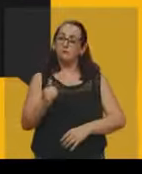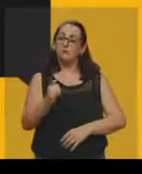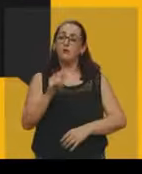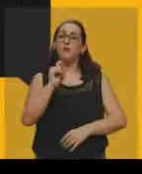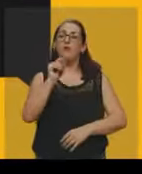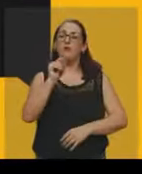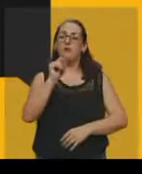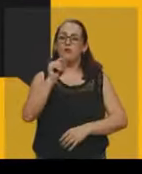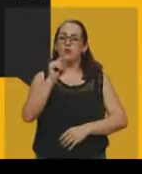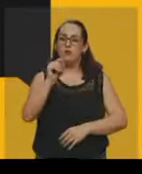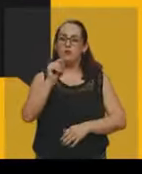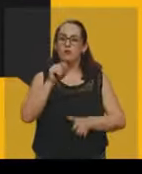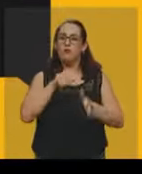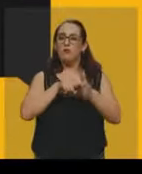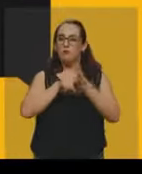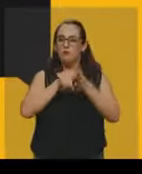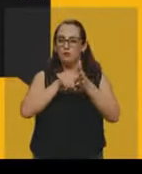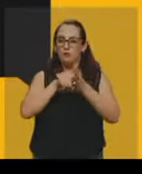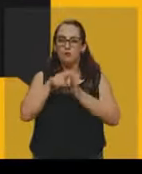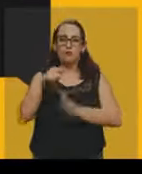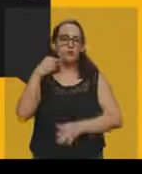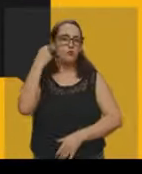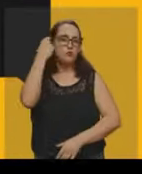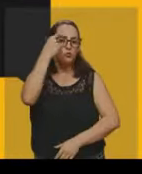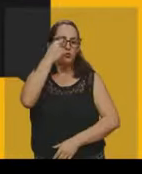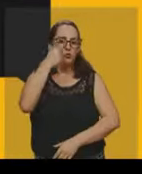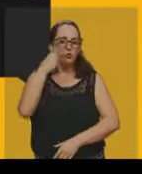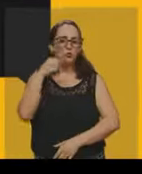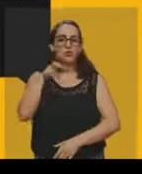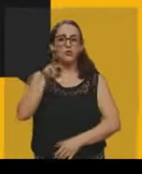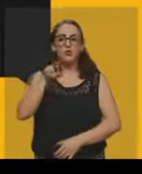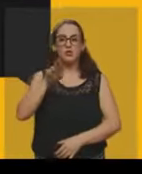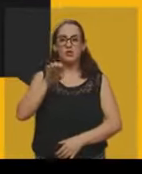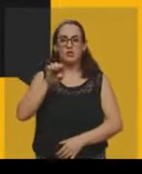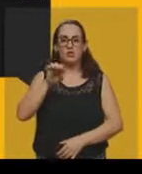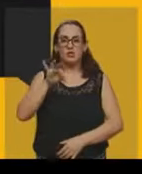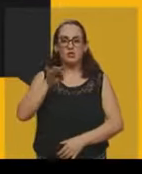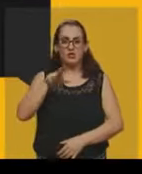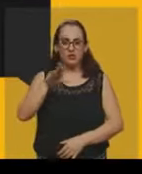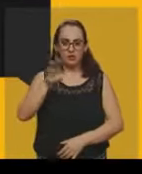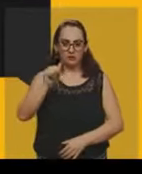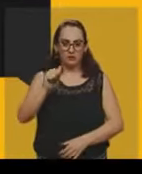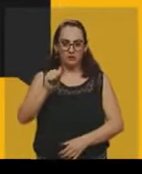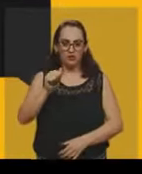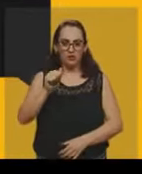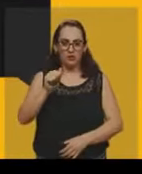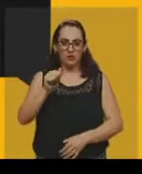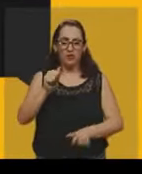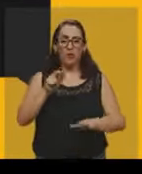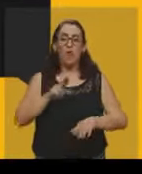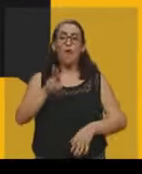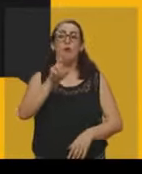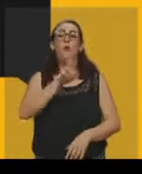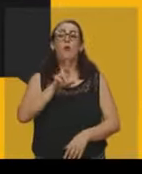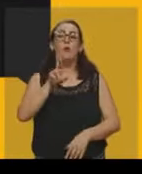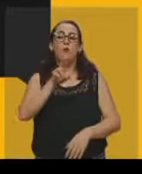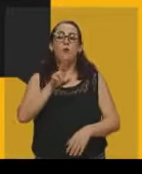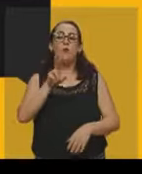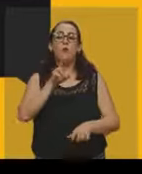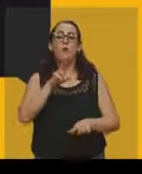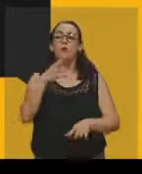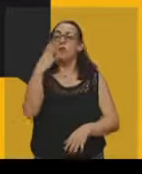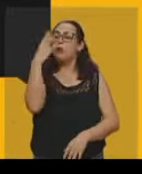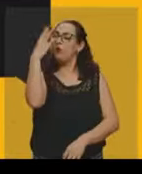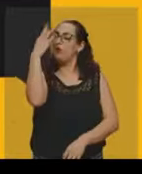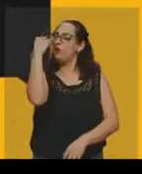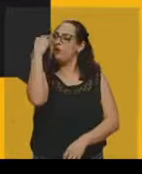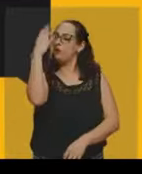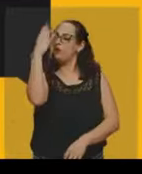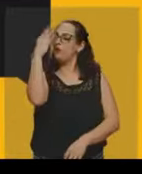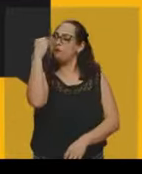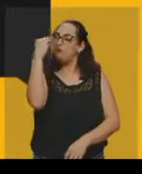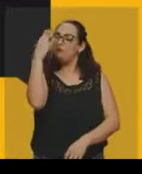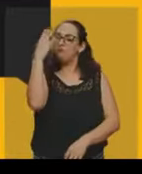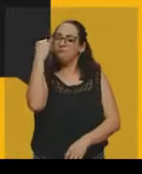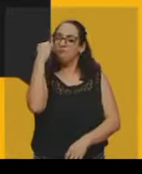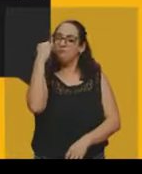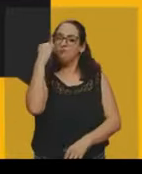filme usando o fotograma, através da fotografia mesmo, eles conseguem fazer